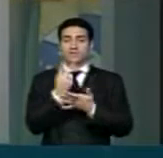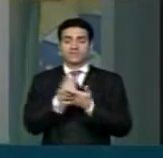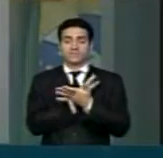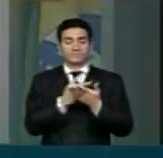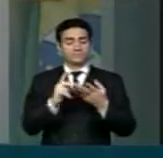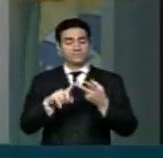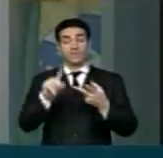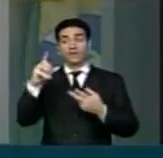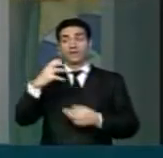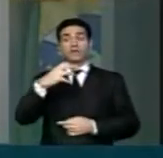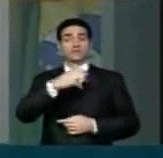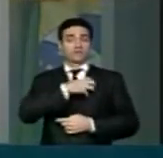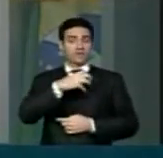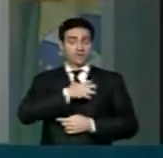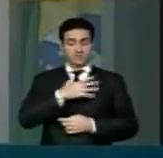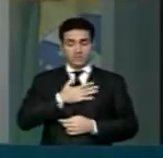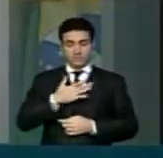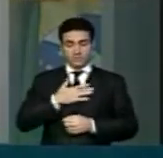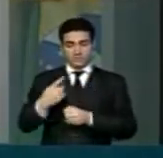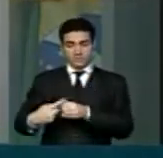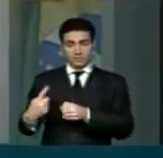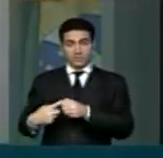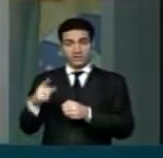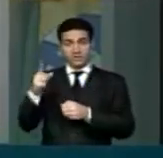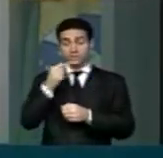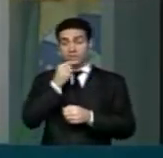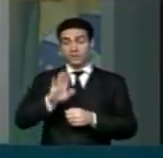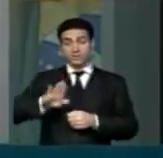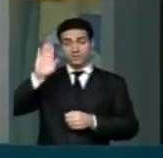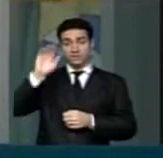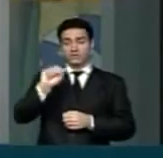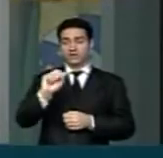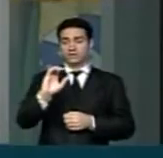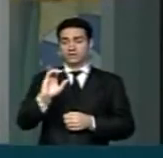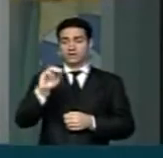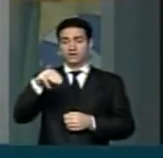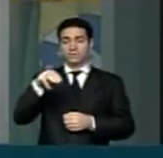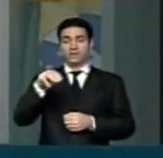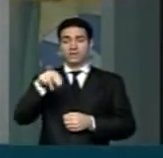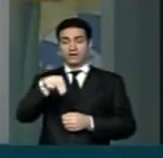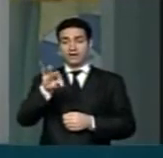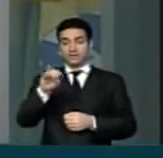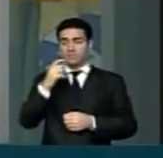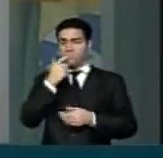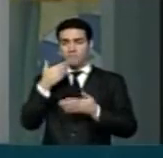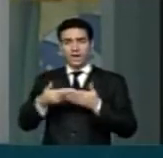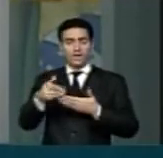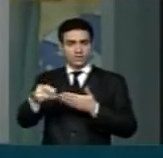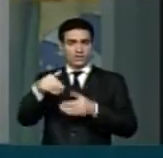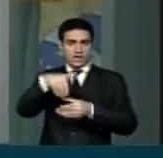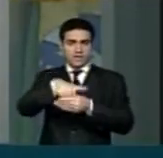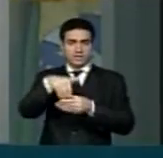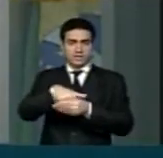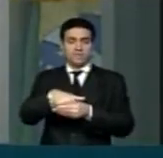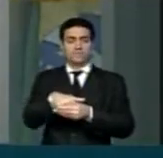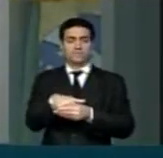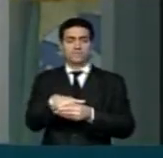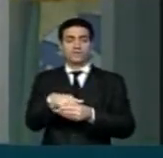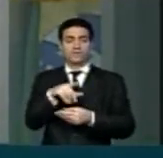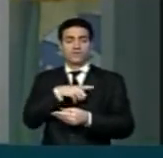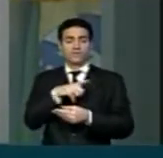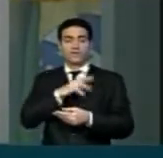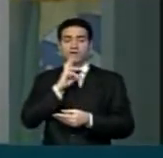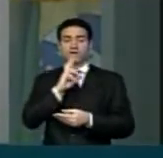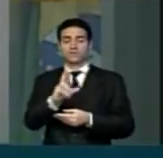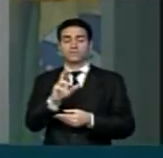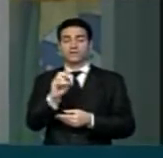Em Salvador, na minha cidade, o candidato Assemineto, na véspera da eleição, que tem o nosso apoio, recebeu um